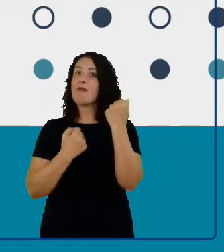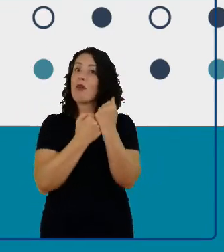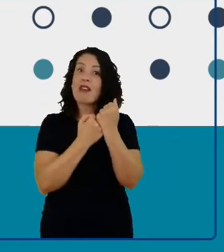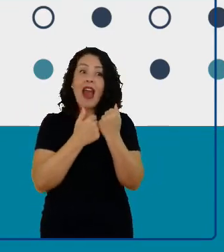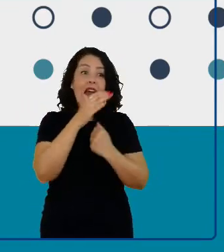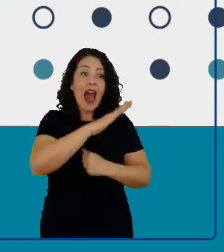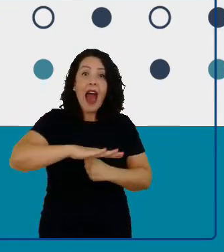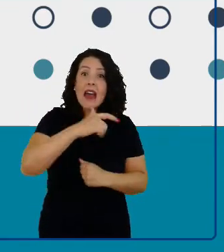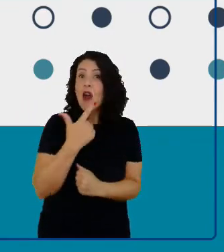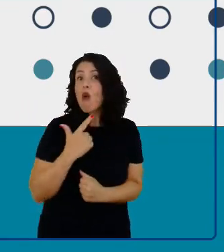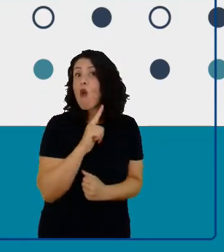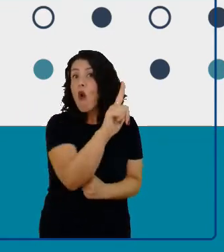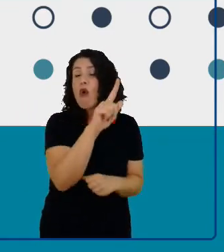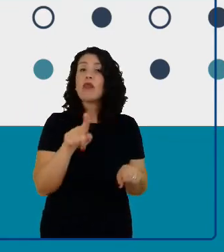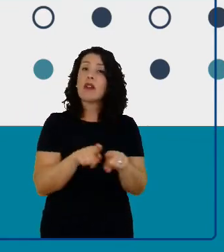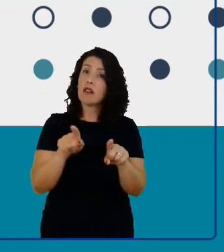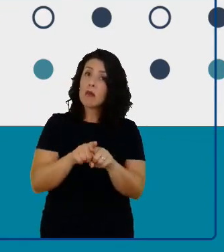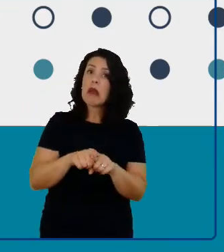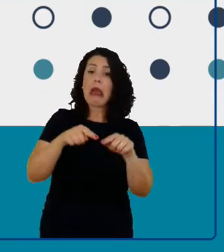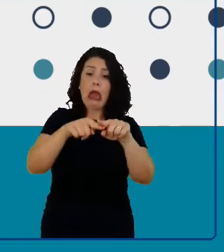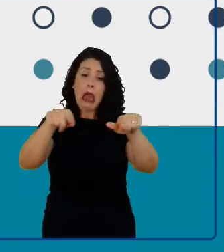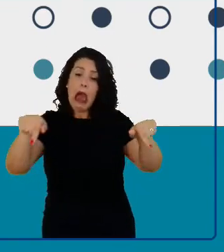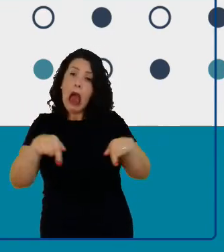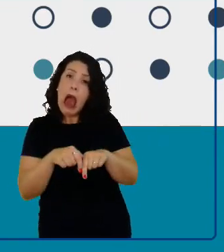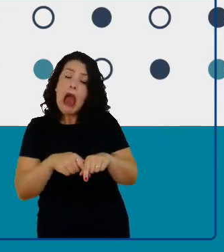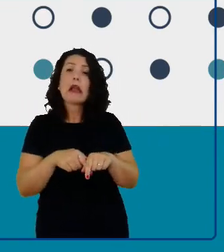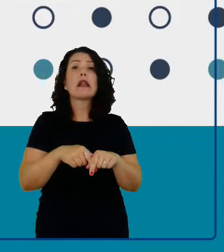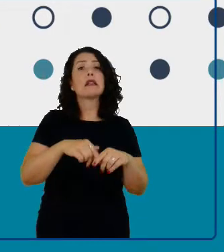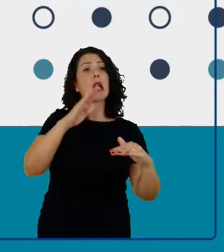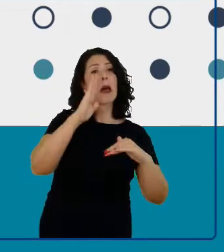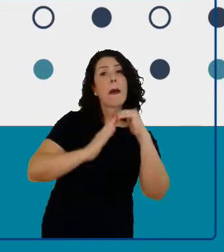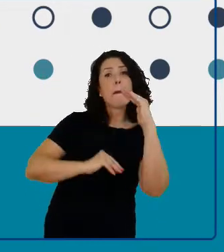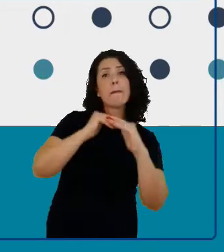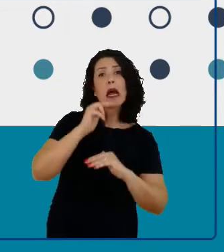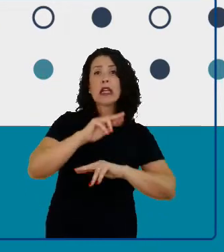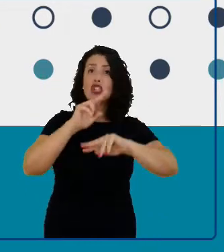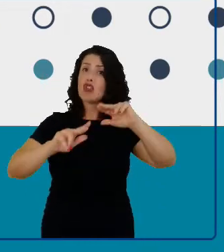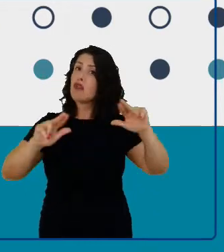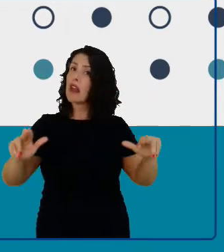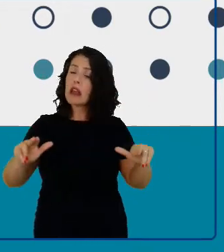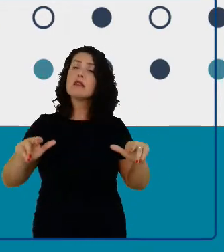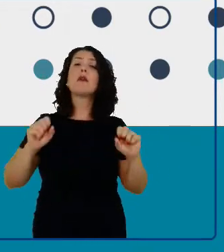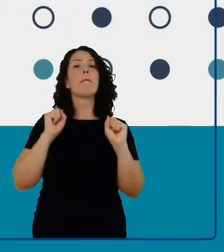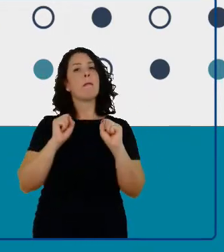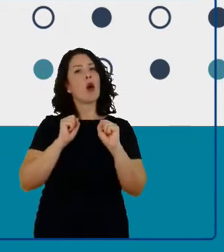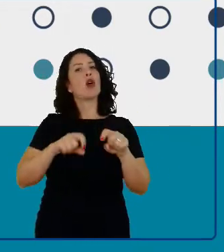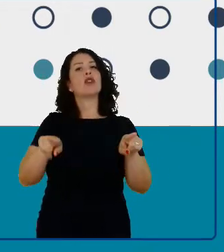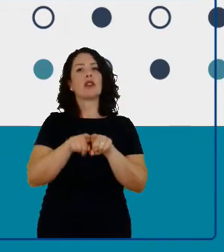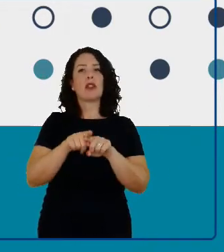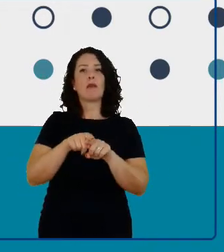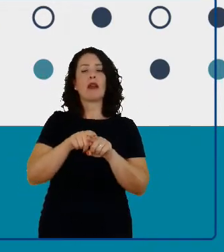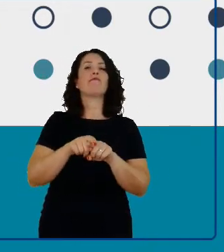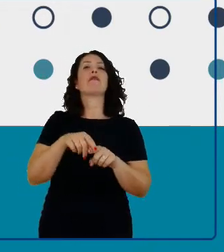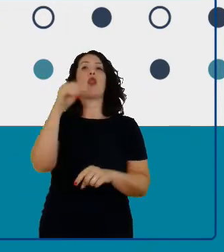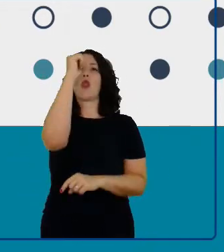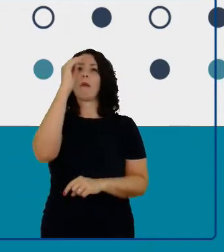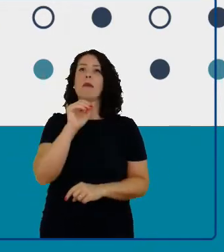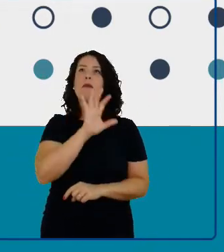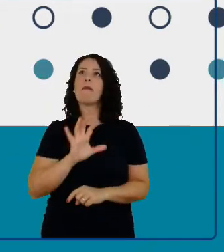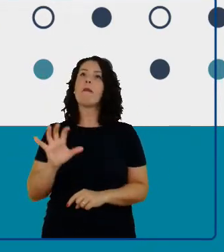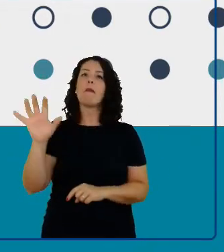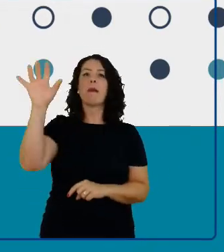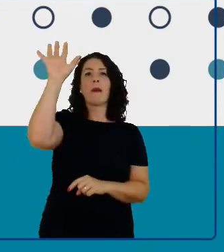em outras salas de aula, em outras práticas, em outros escolares, no país todo. E a